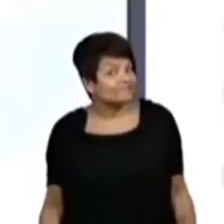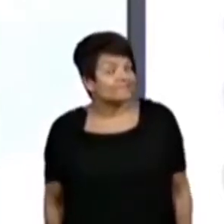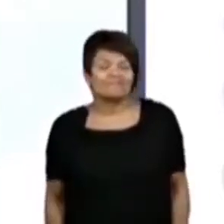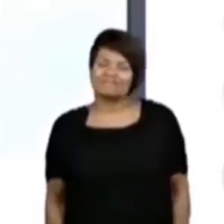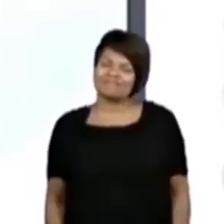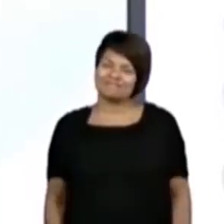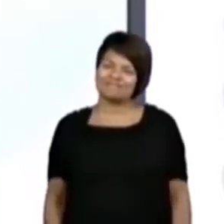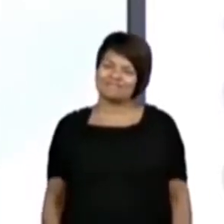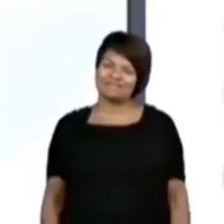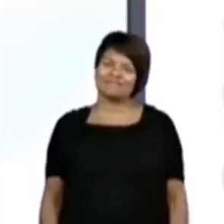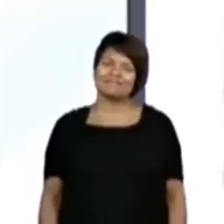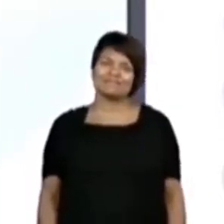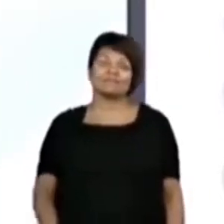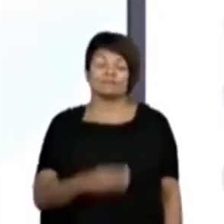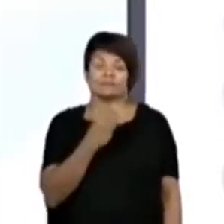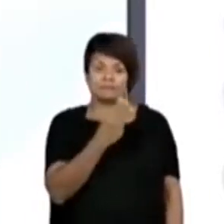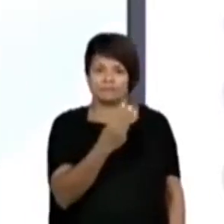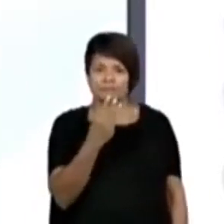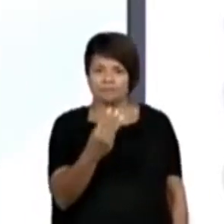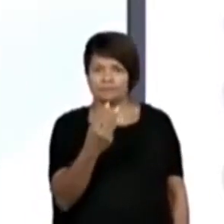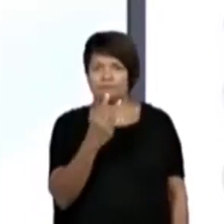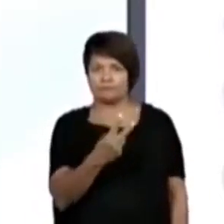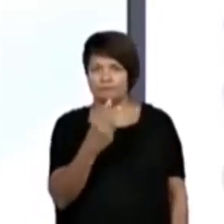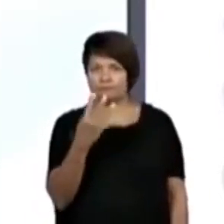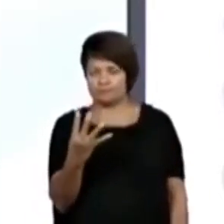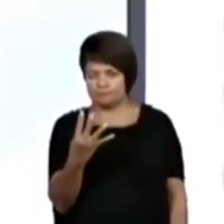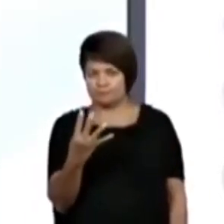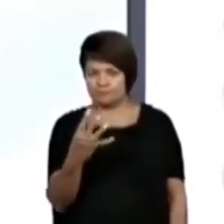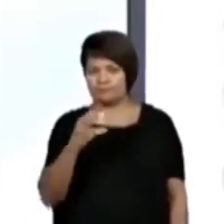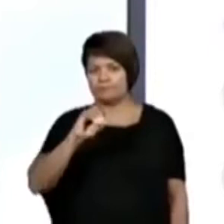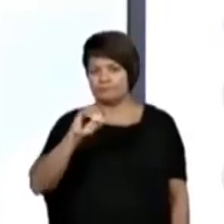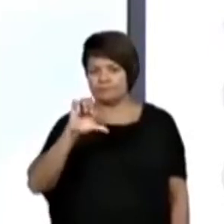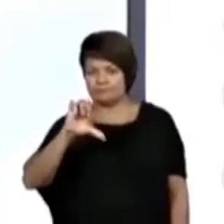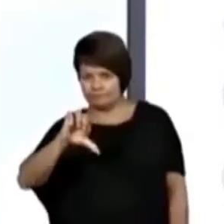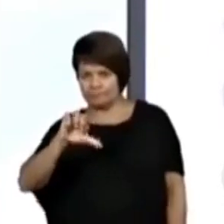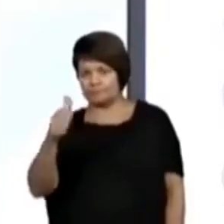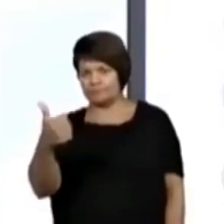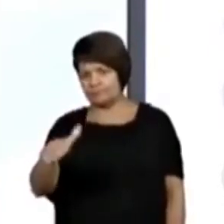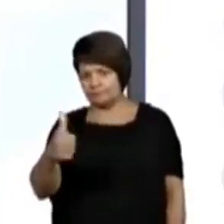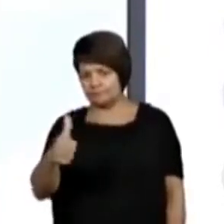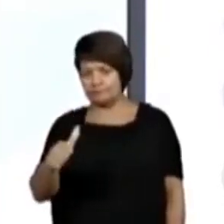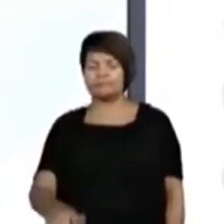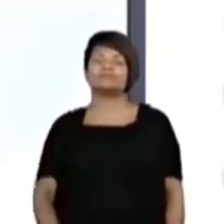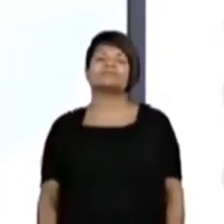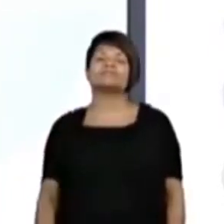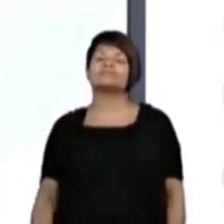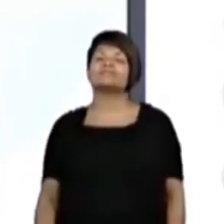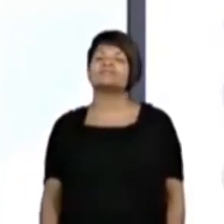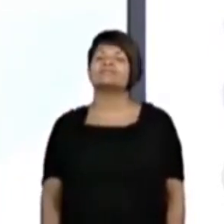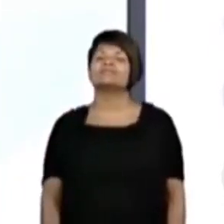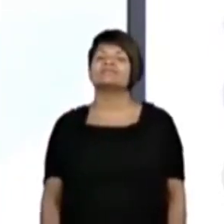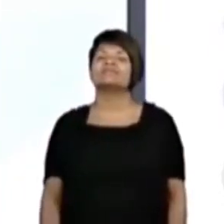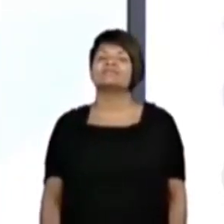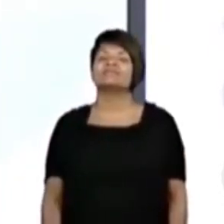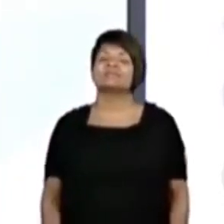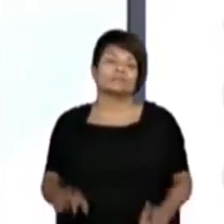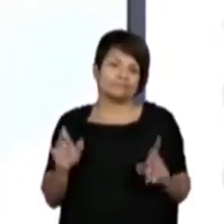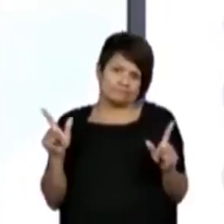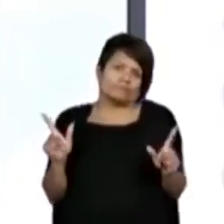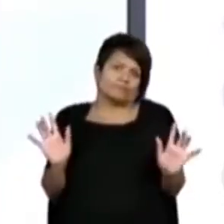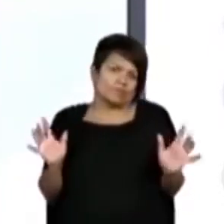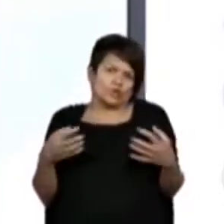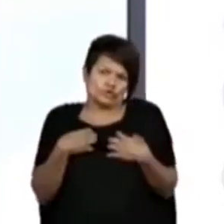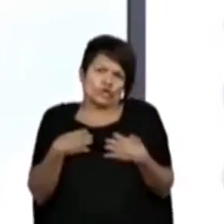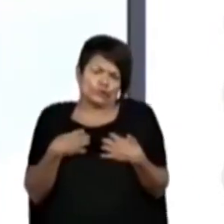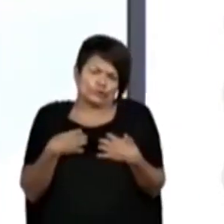Olha lá. 3, 3, 2, 4, 0, 9, 11. É um jeito diferente de